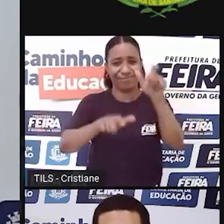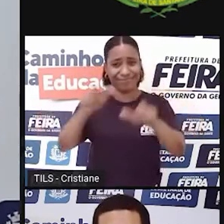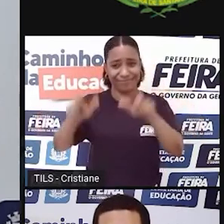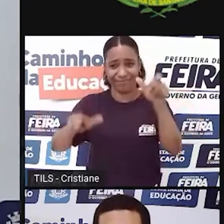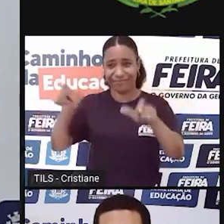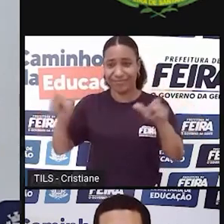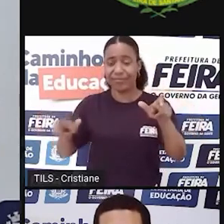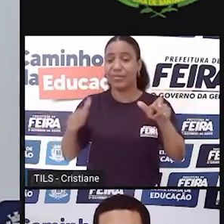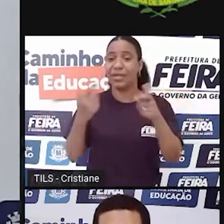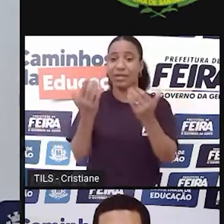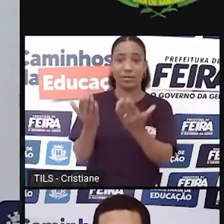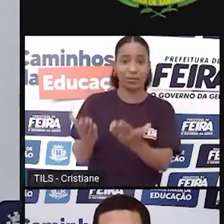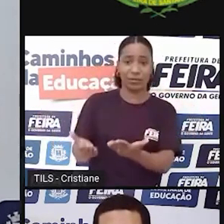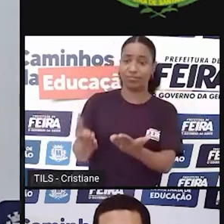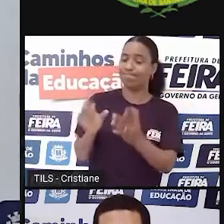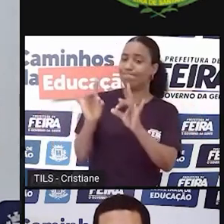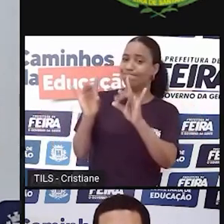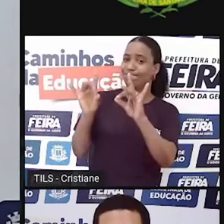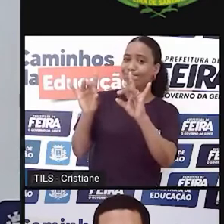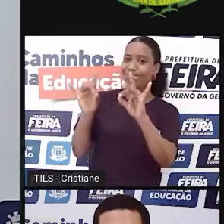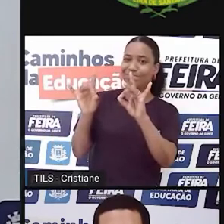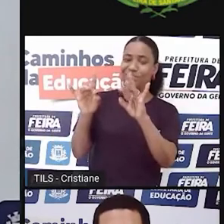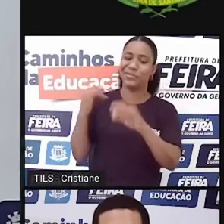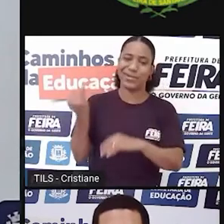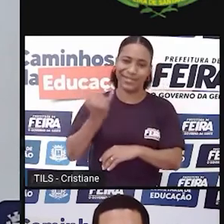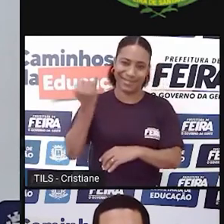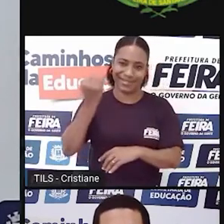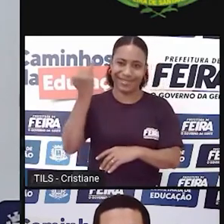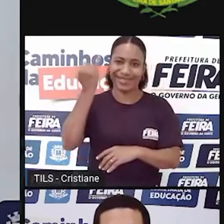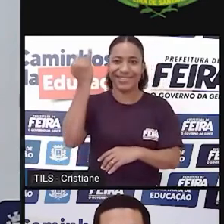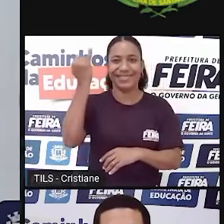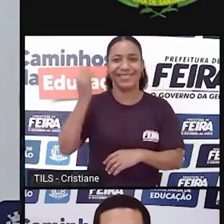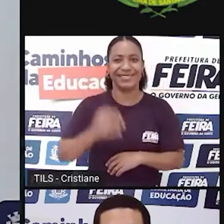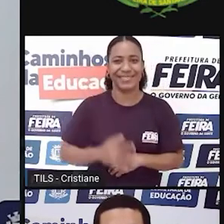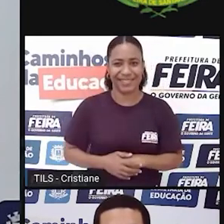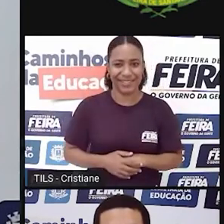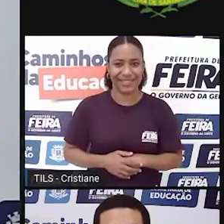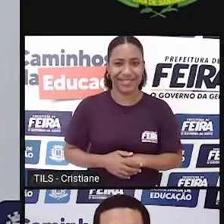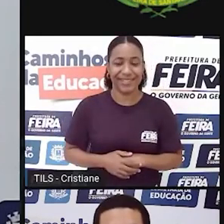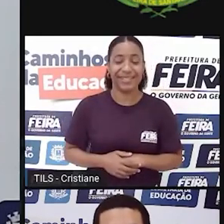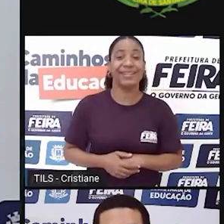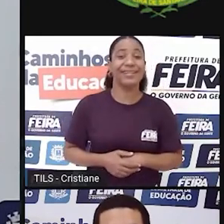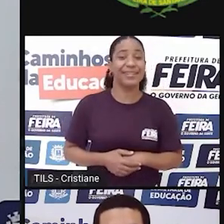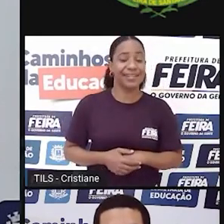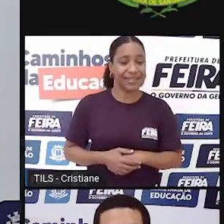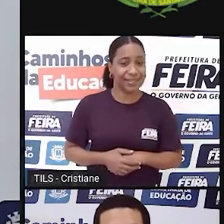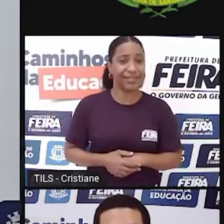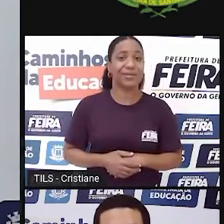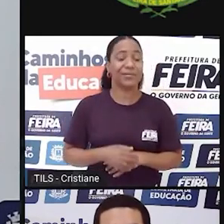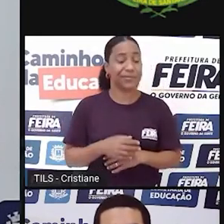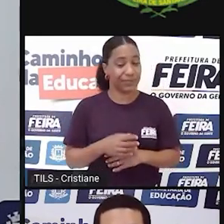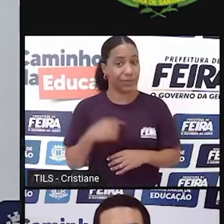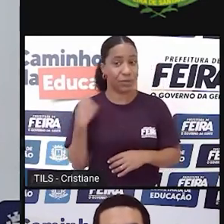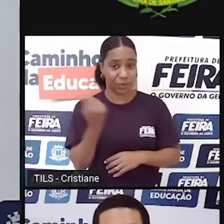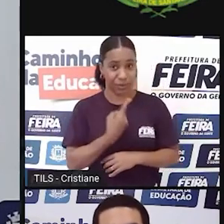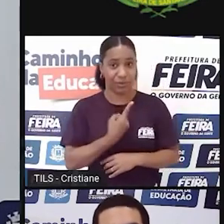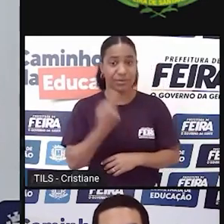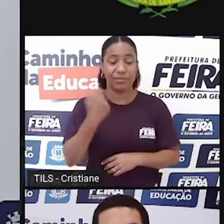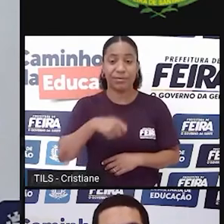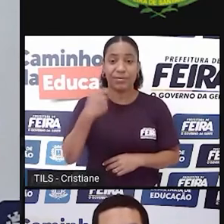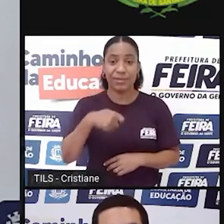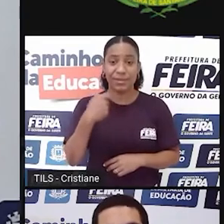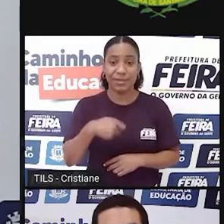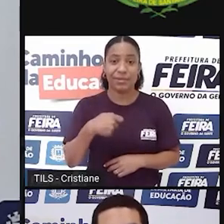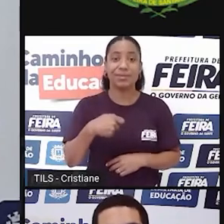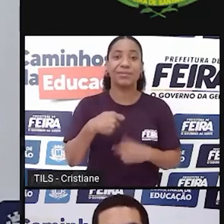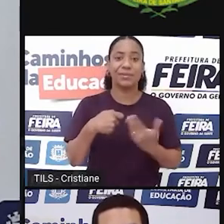e aí eu trago a ideia também, Felipe, de que a gente tem que ter um olhar especial para os autores